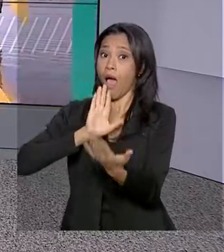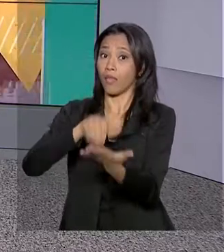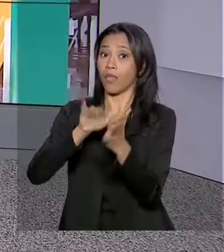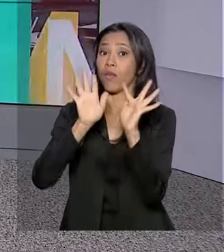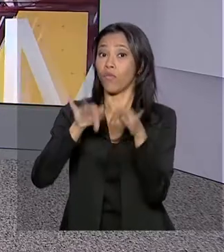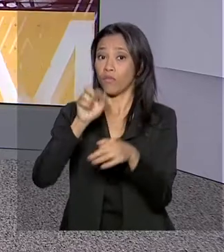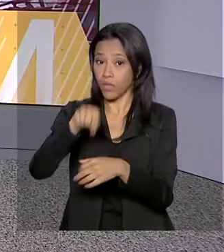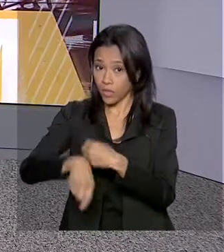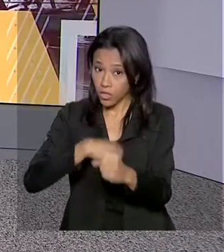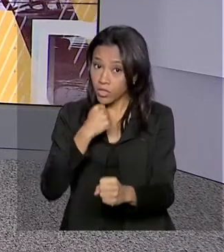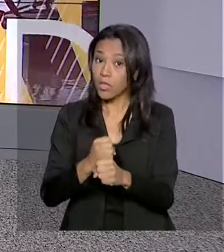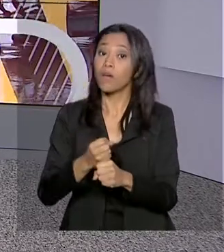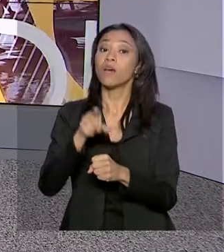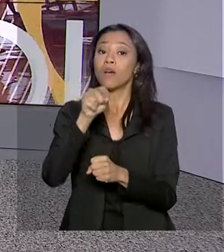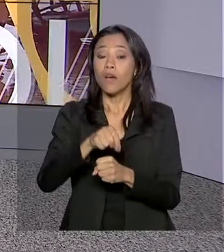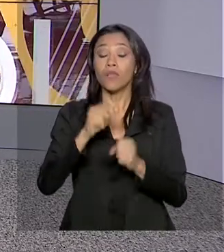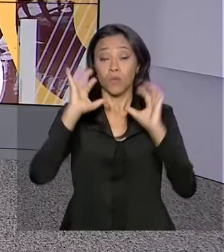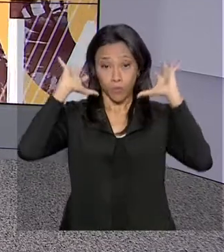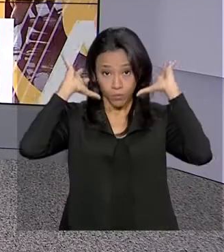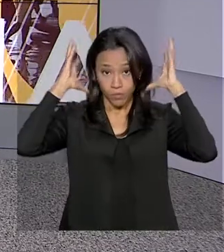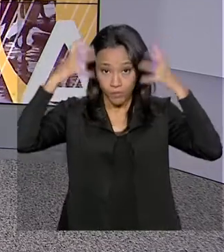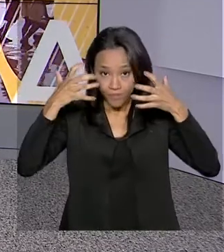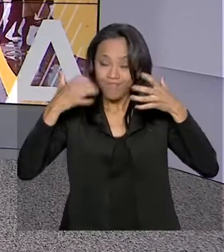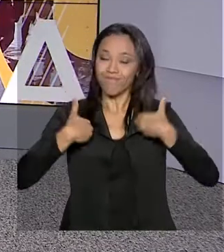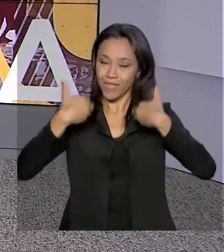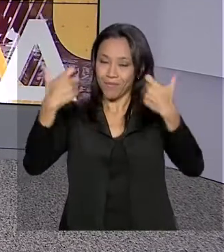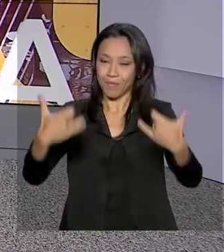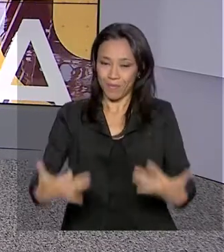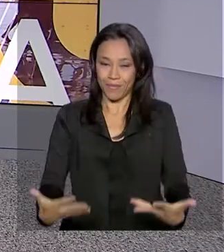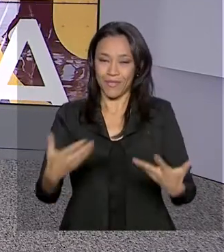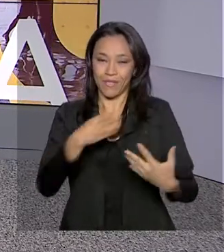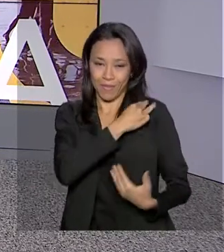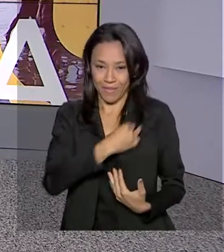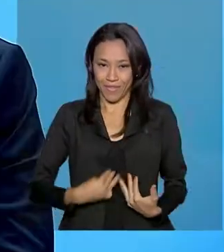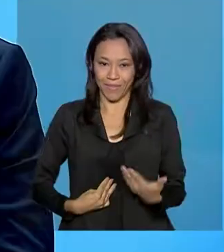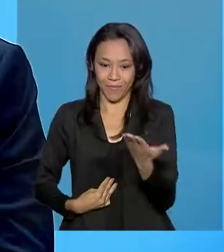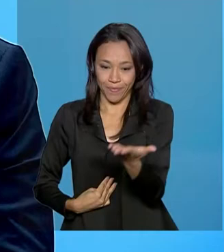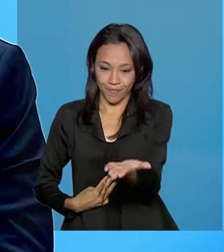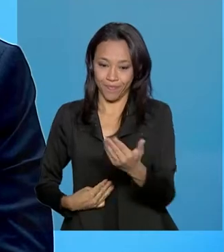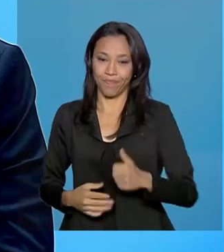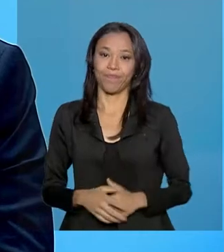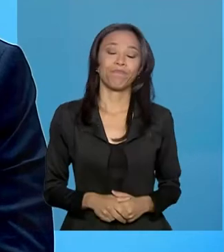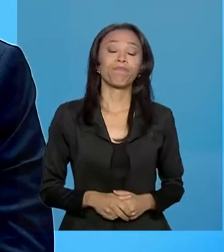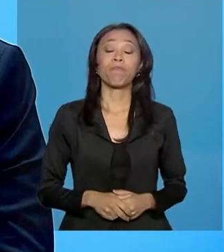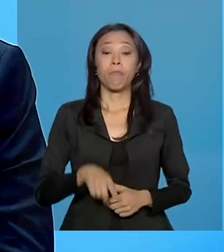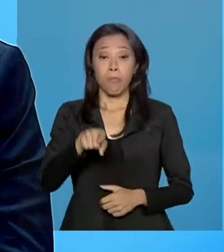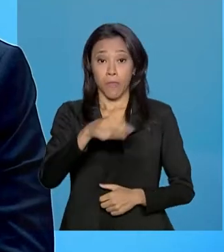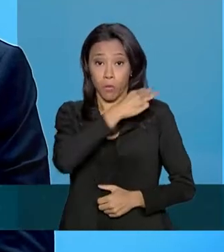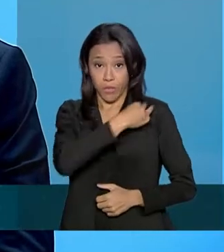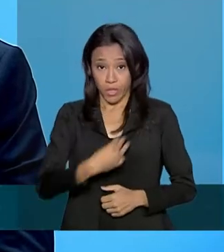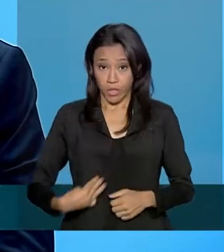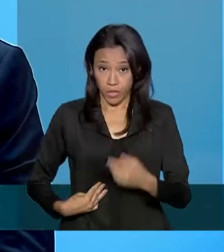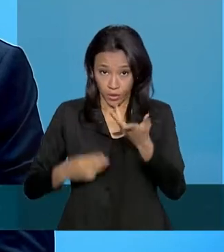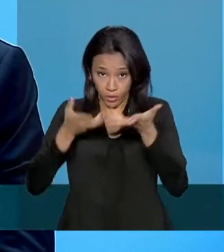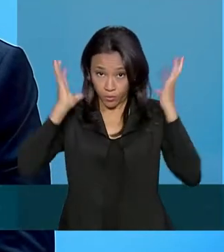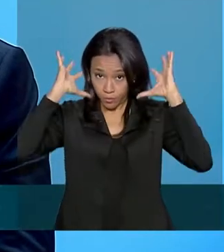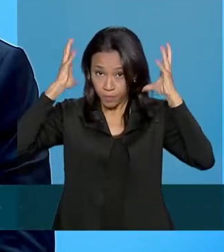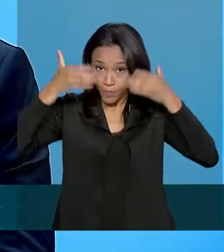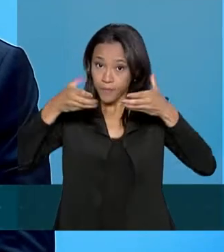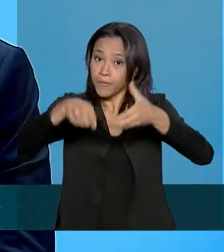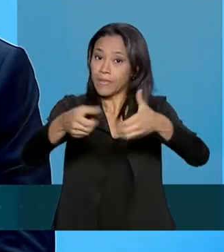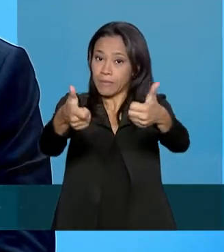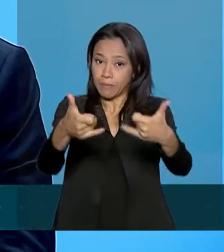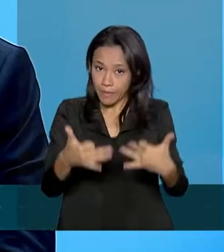Ciência, Tecnologia, Inovações e Comunicações, Marcos Pontes. O ministro Marcos Pontes explicou que uma